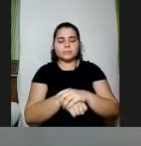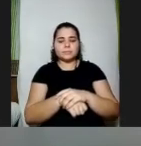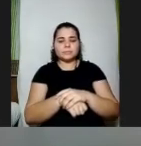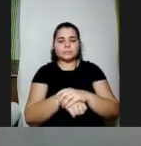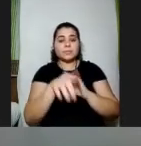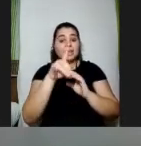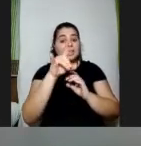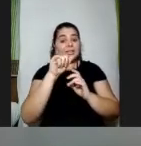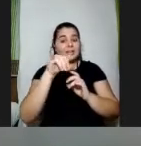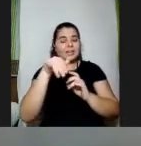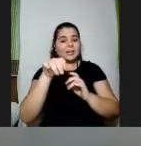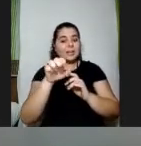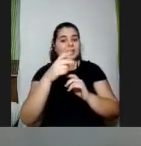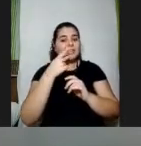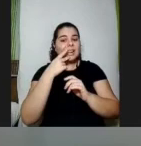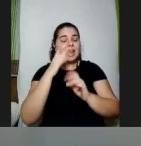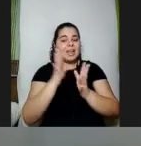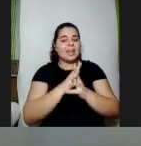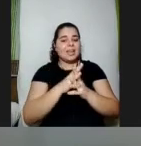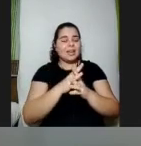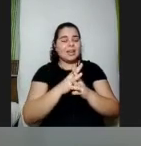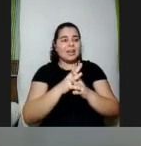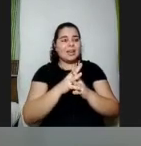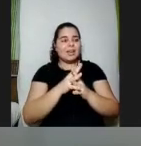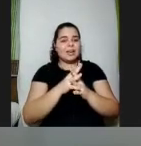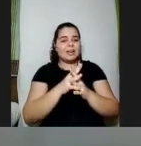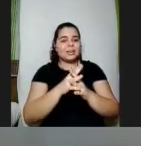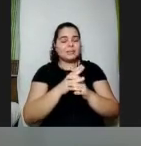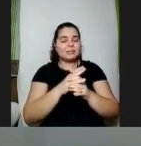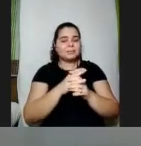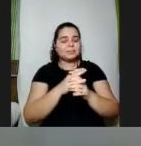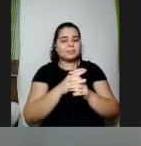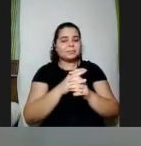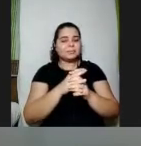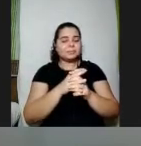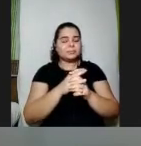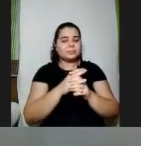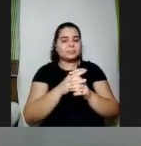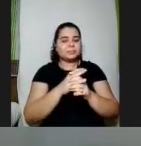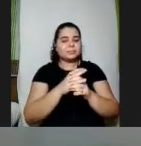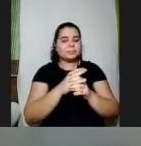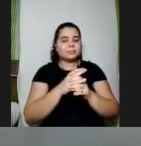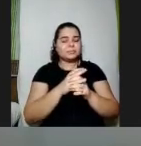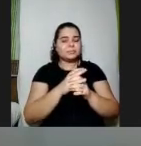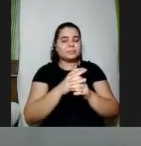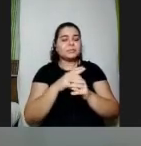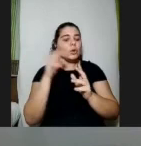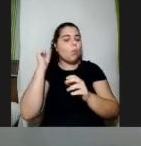Daiane deixa eu ver aqui no chat Maria está me ouvindo bem? eu estou travando aqui agora sim